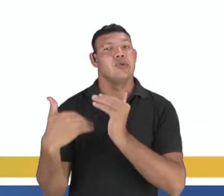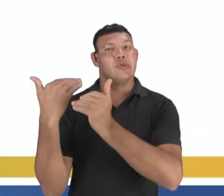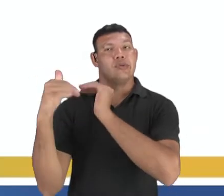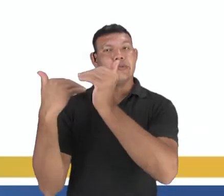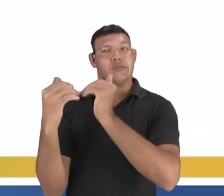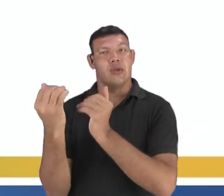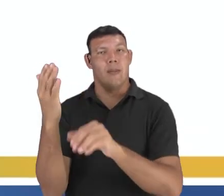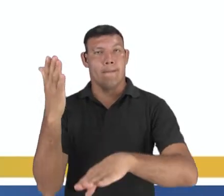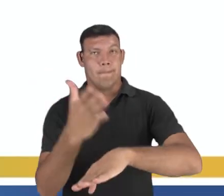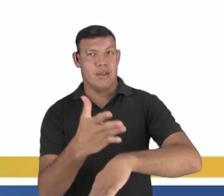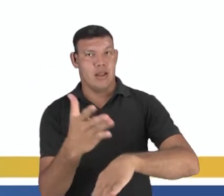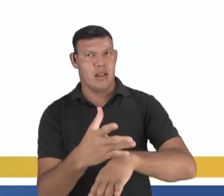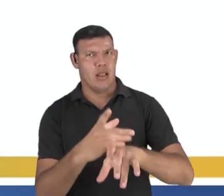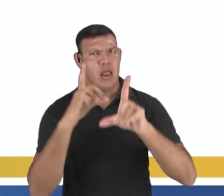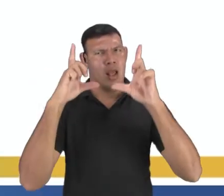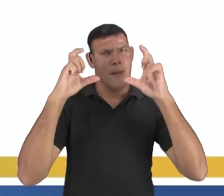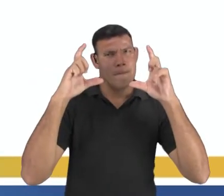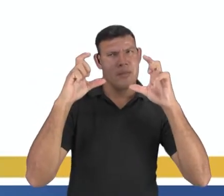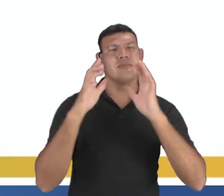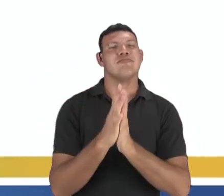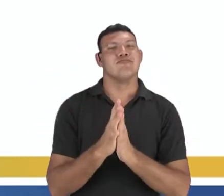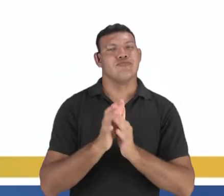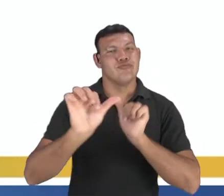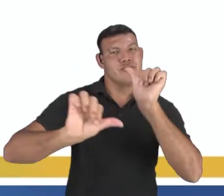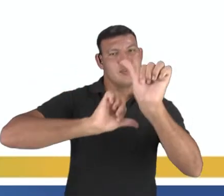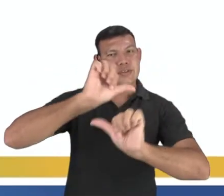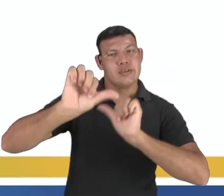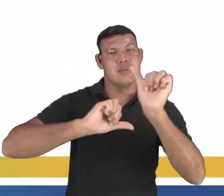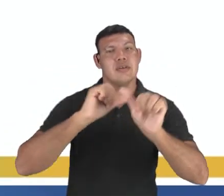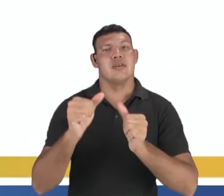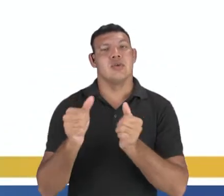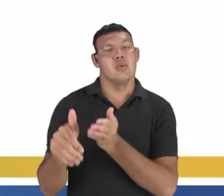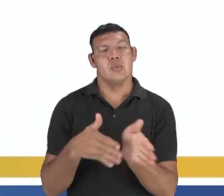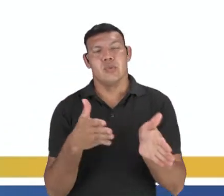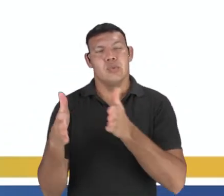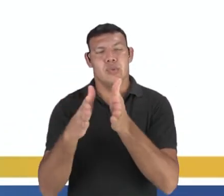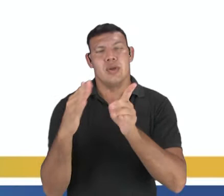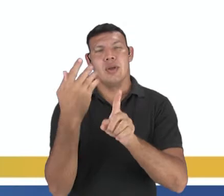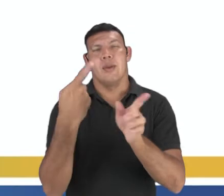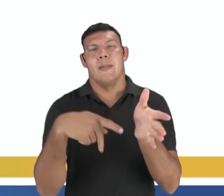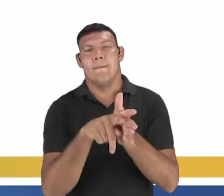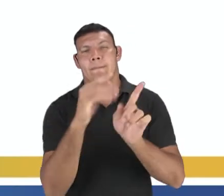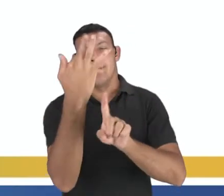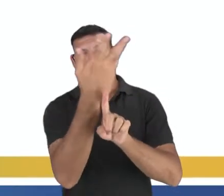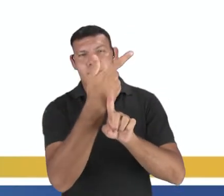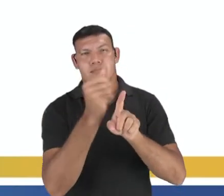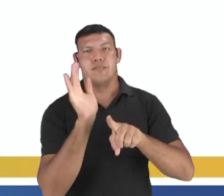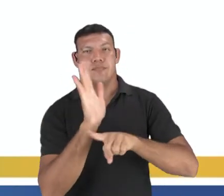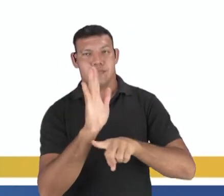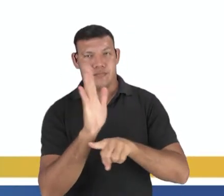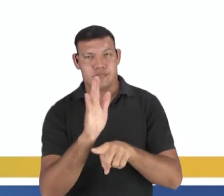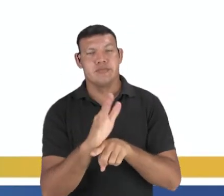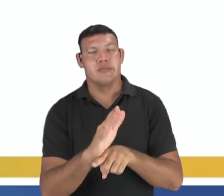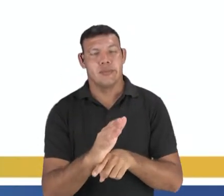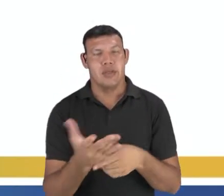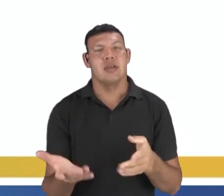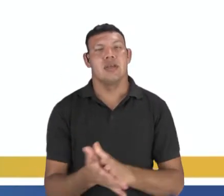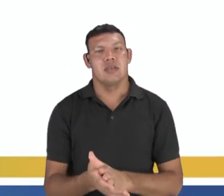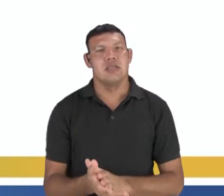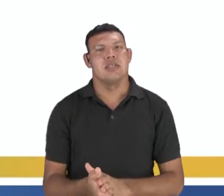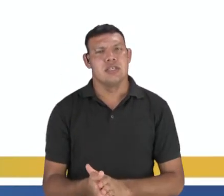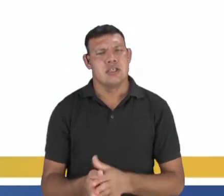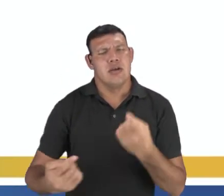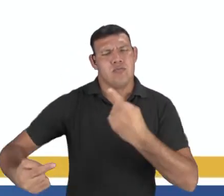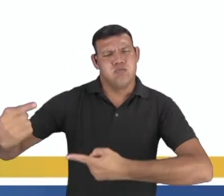moderno, a fotografia. Essa não só mudou os rumos da arte, como contribuiu ainda mais para